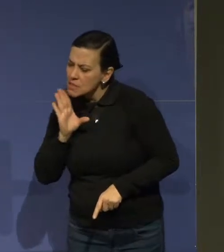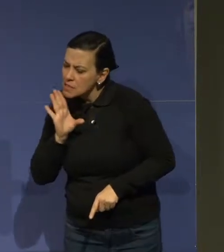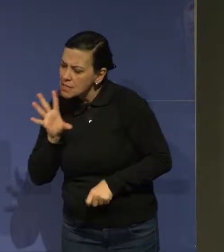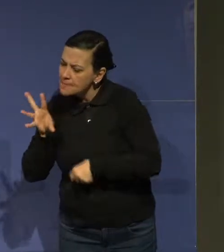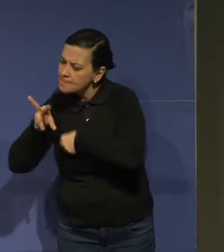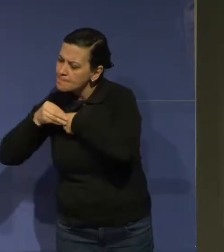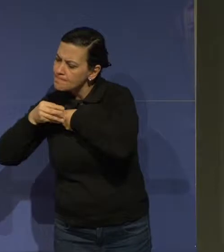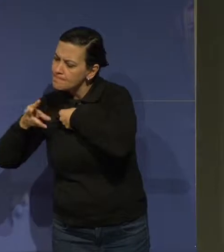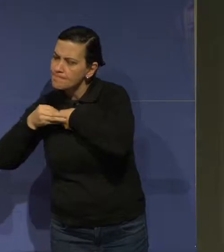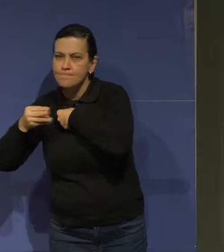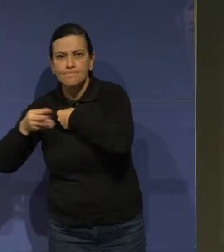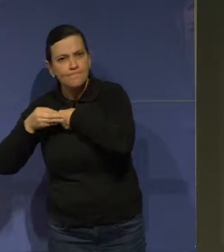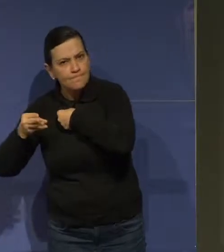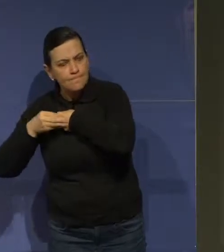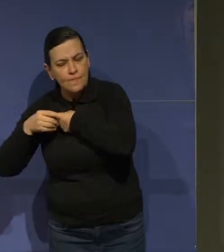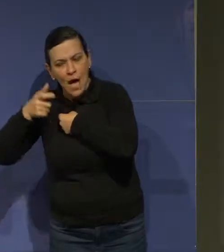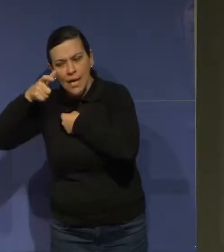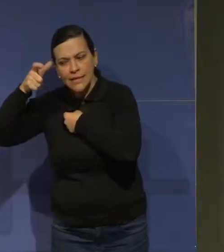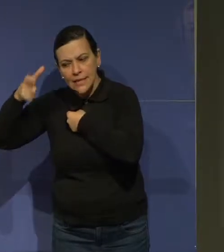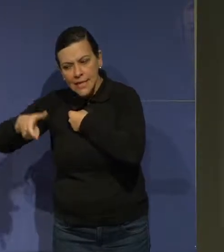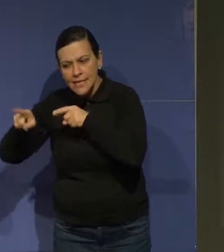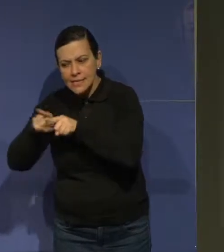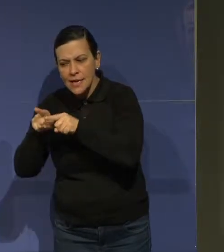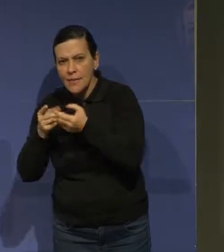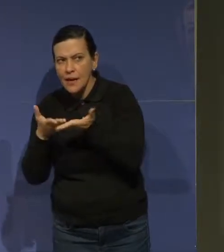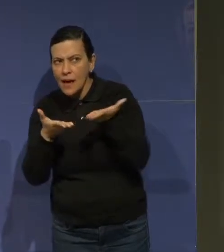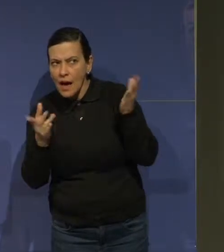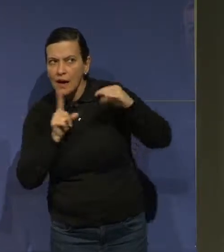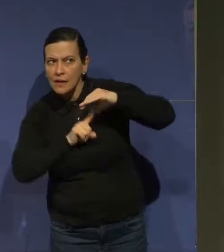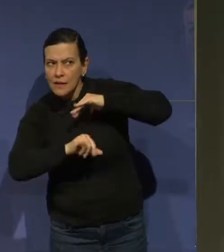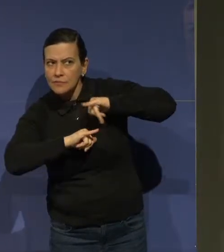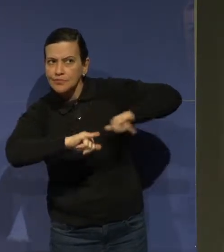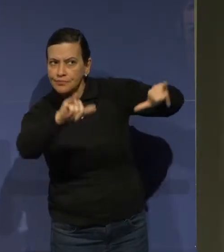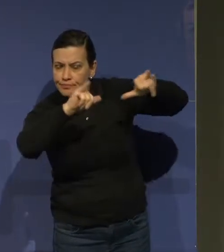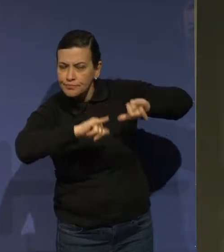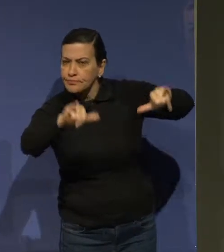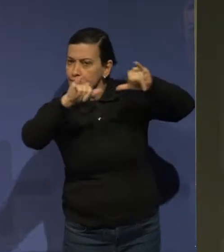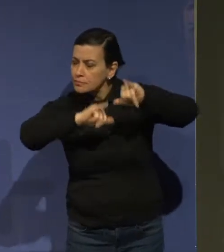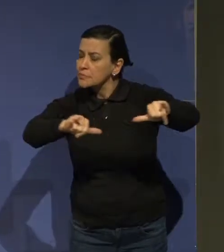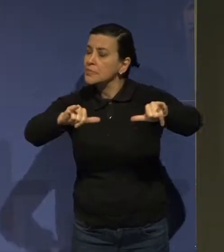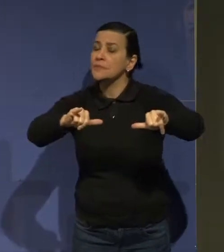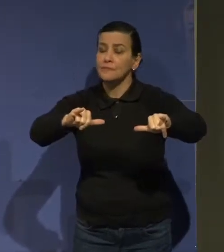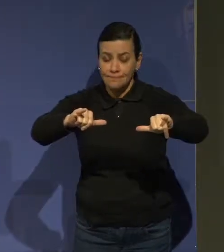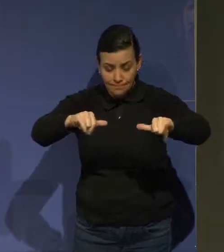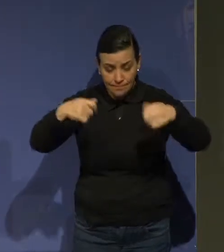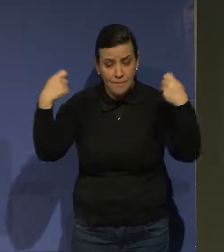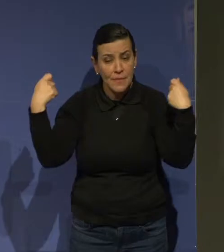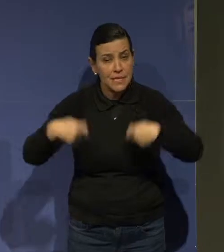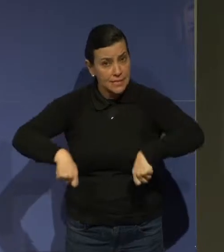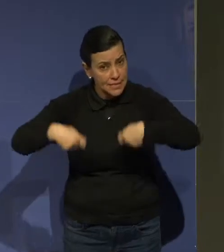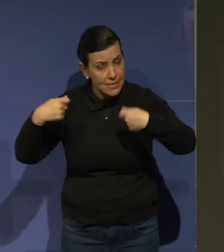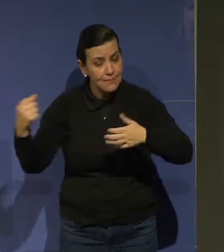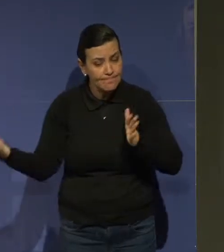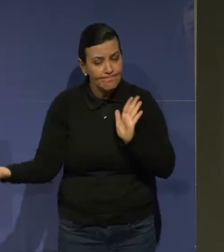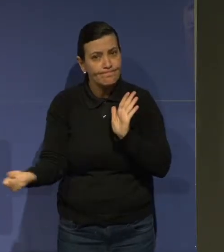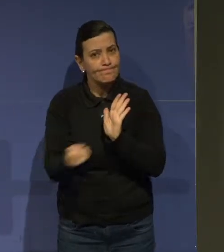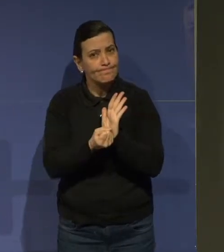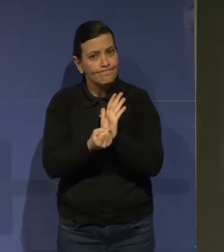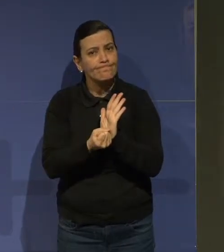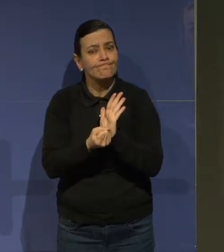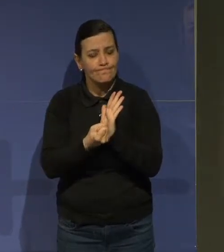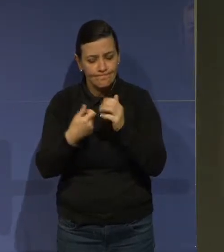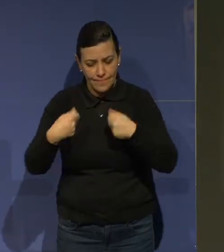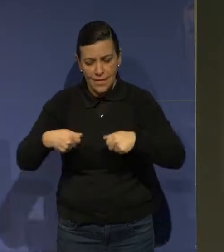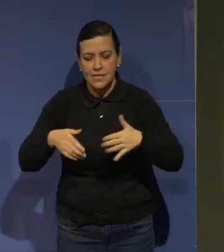interessem, falem para os seus clientes. É importante. É importante ter uma certificação para a área de